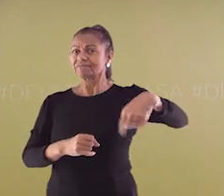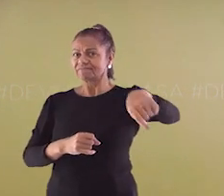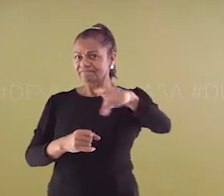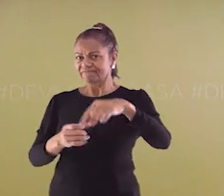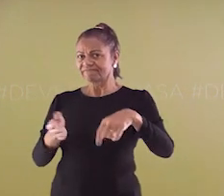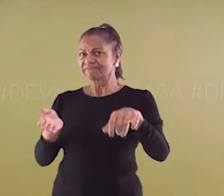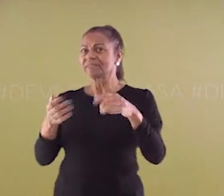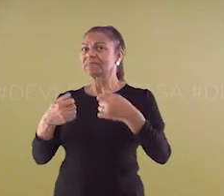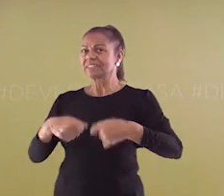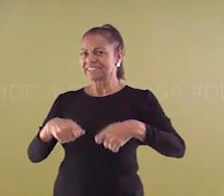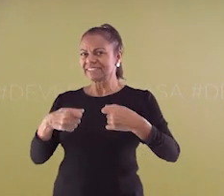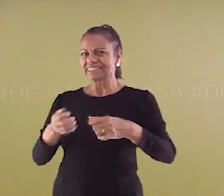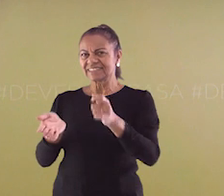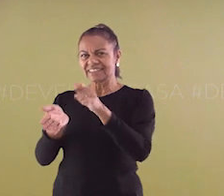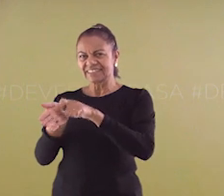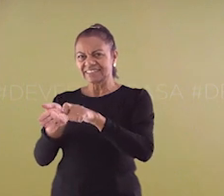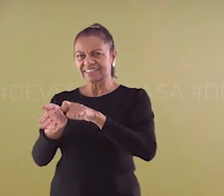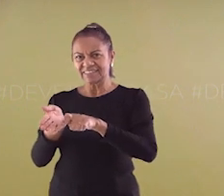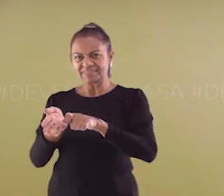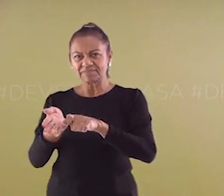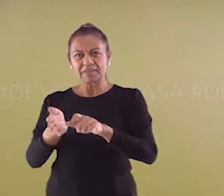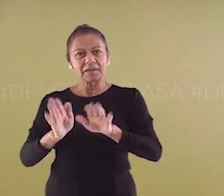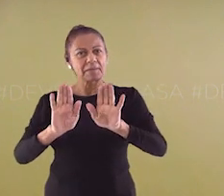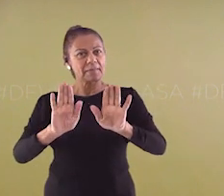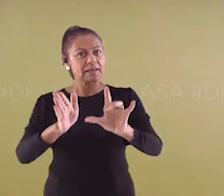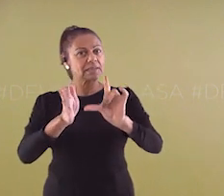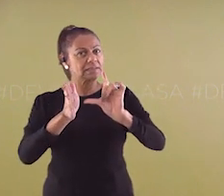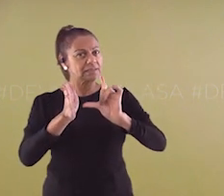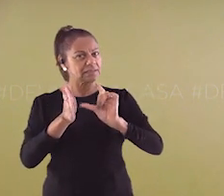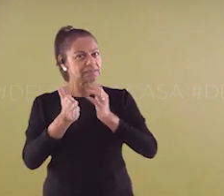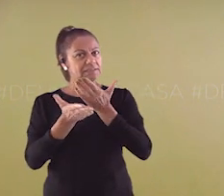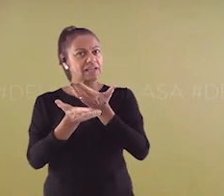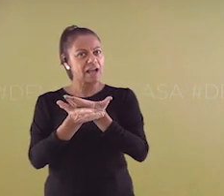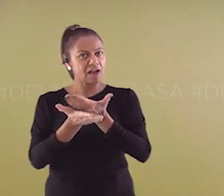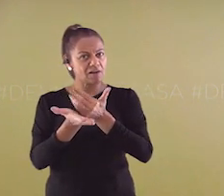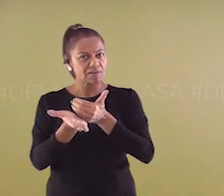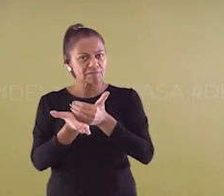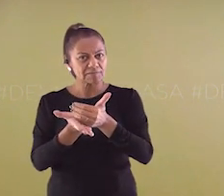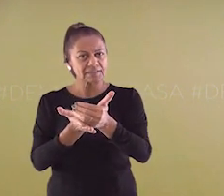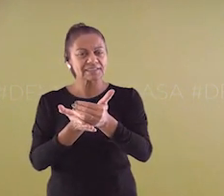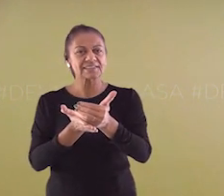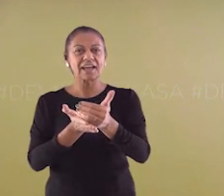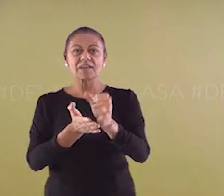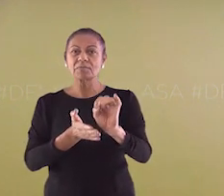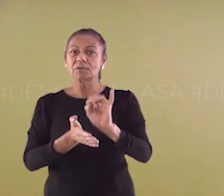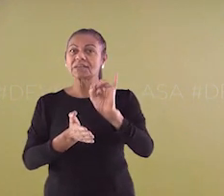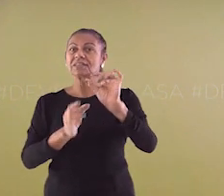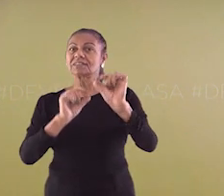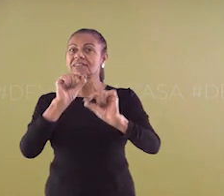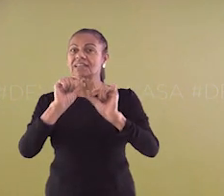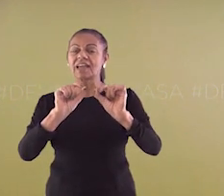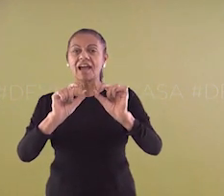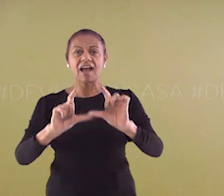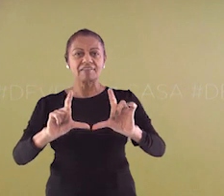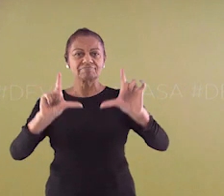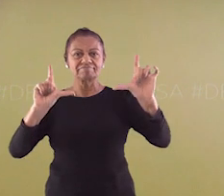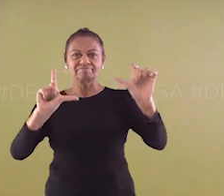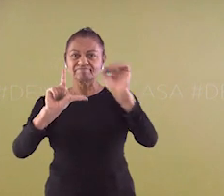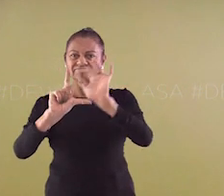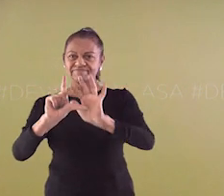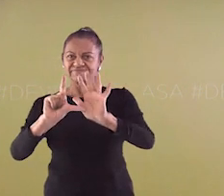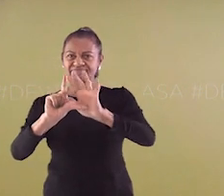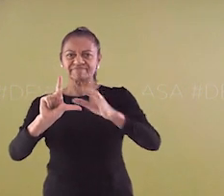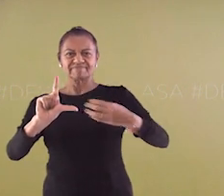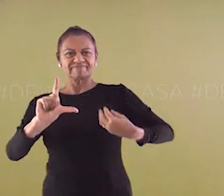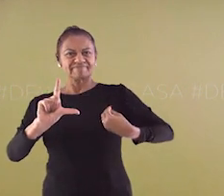Antes de começar a aula, não se esqueça da lista de presença. Basta você apontar o seu celular para o QR Code que está aí na sua